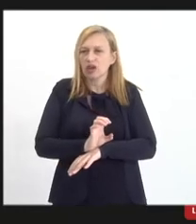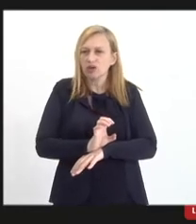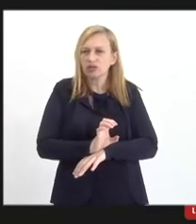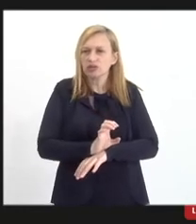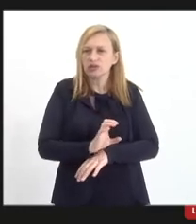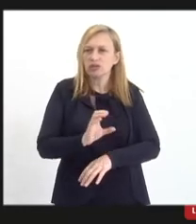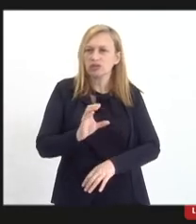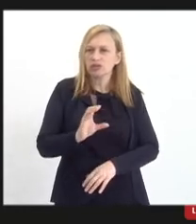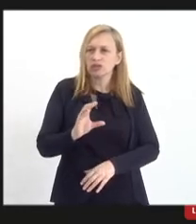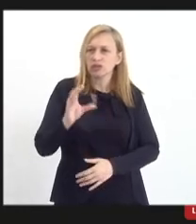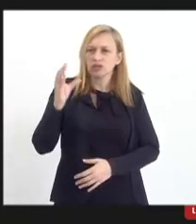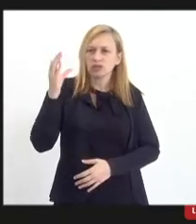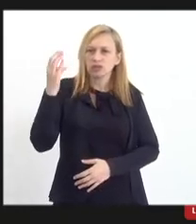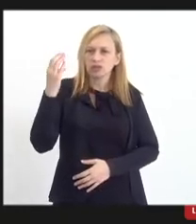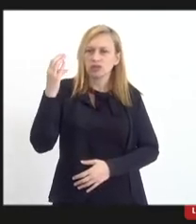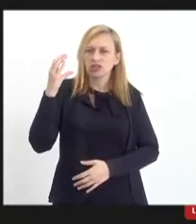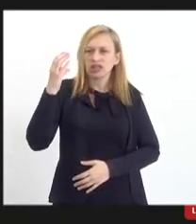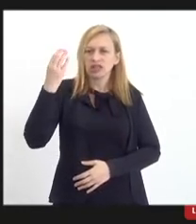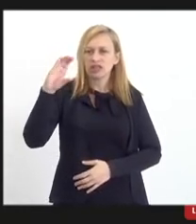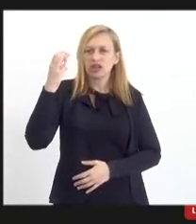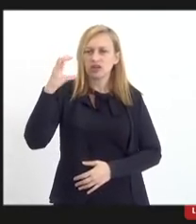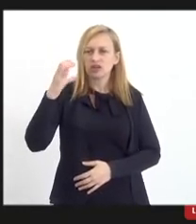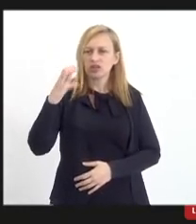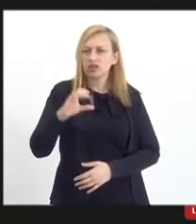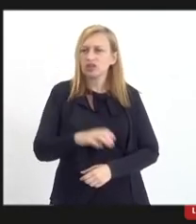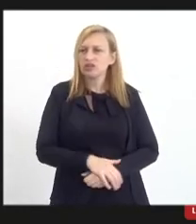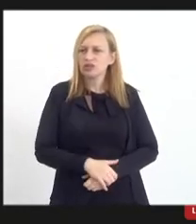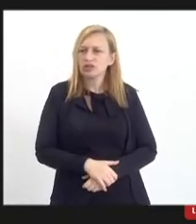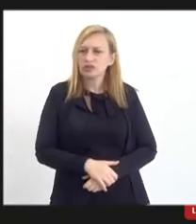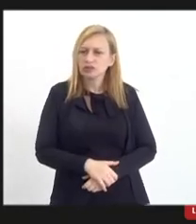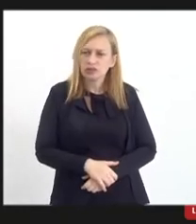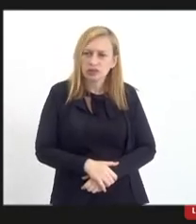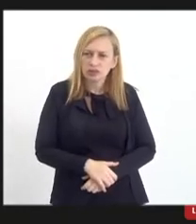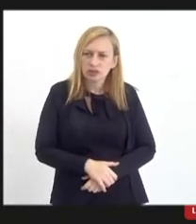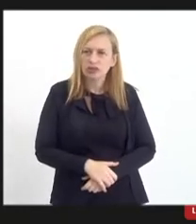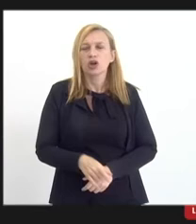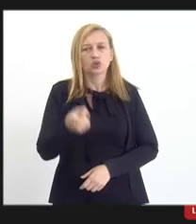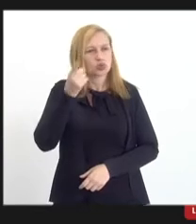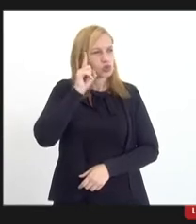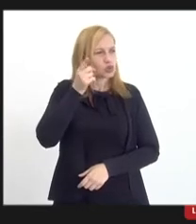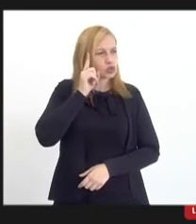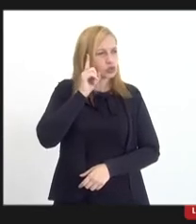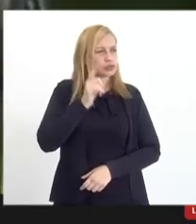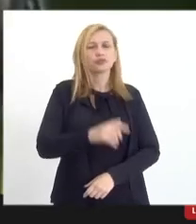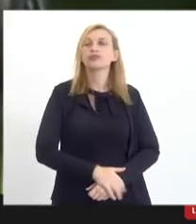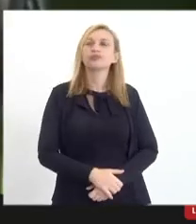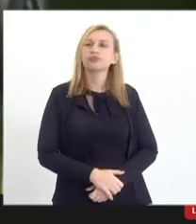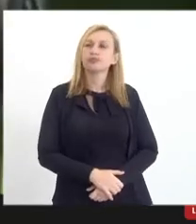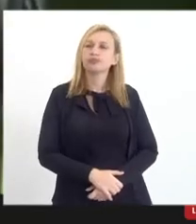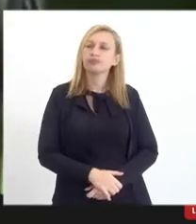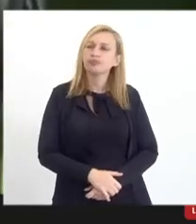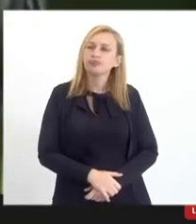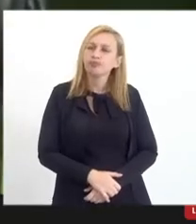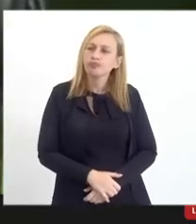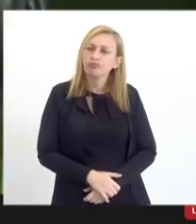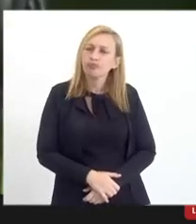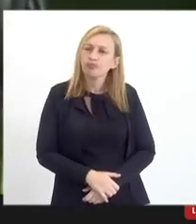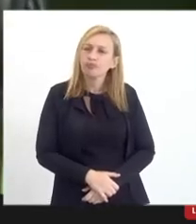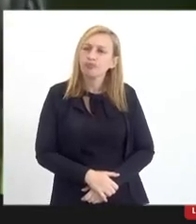Então, são essas dificuldades que nós vivenciamos e vivemos todos os dias. Eu acho